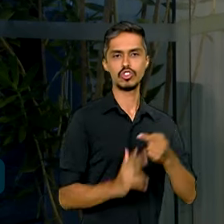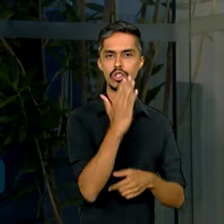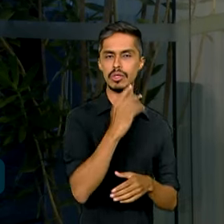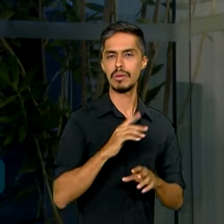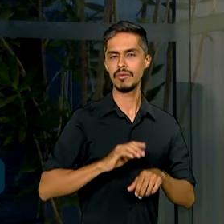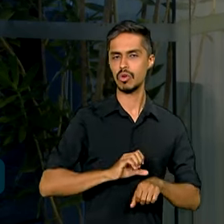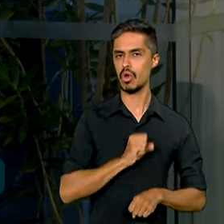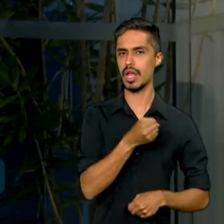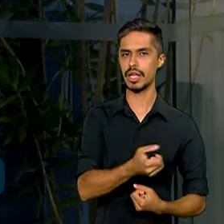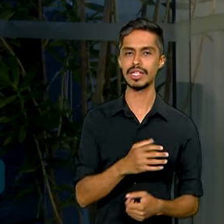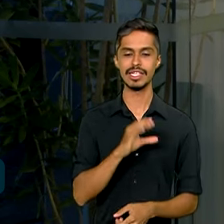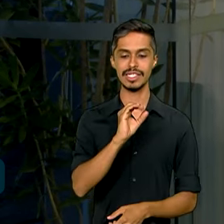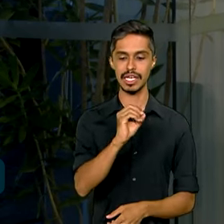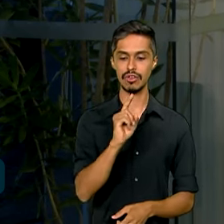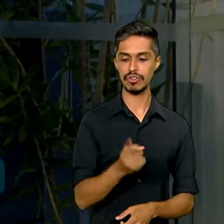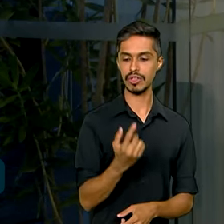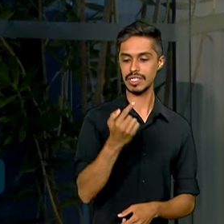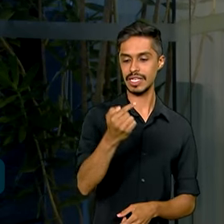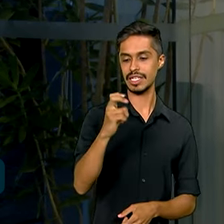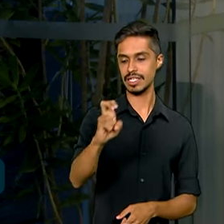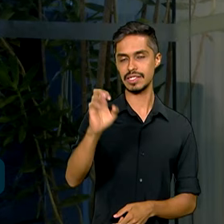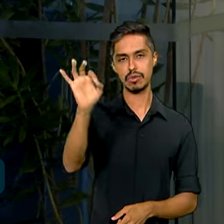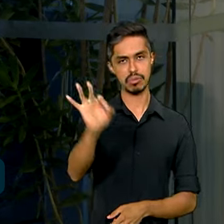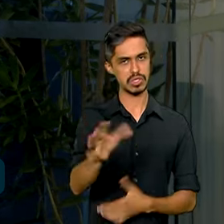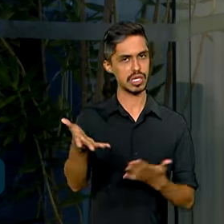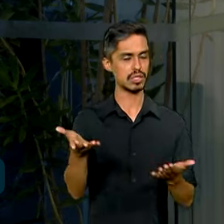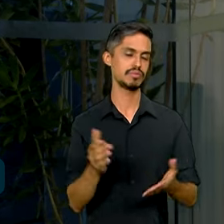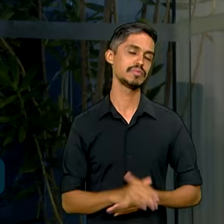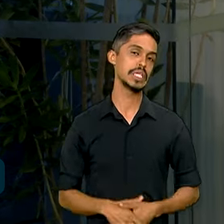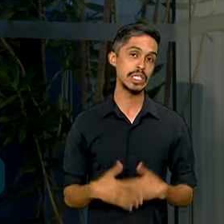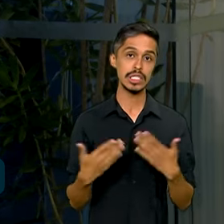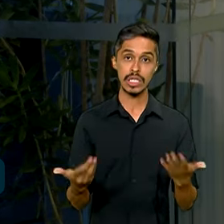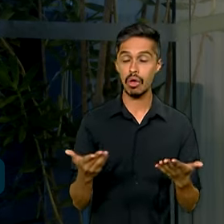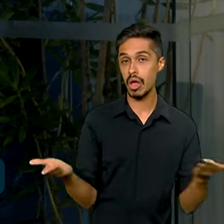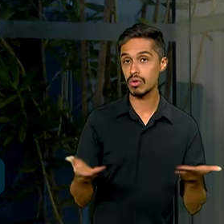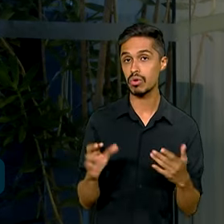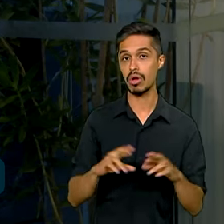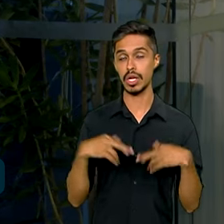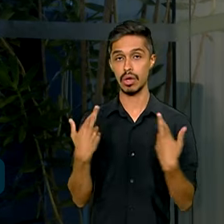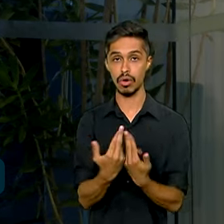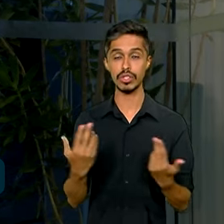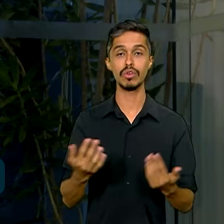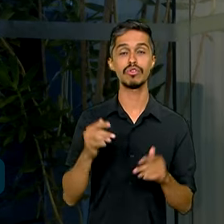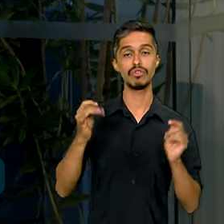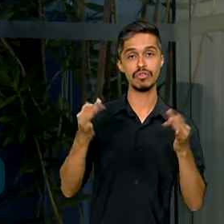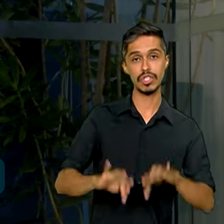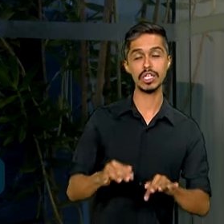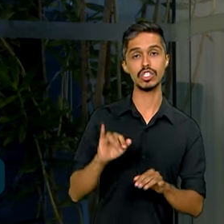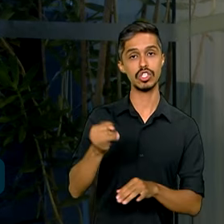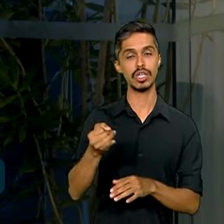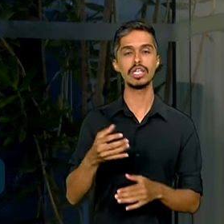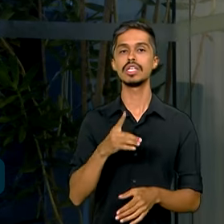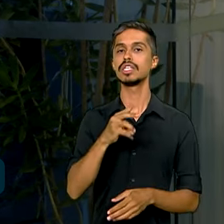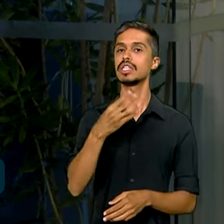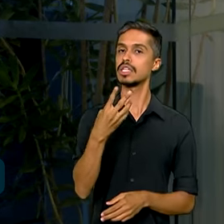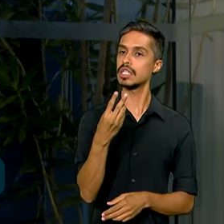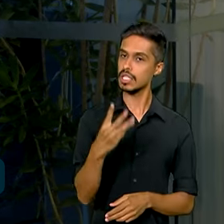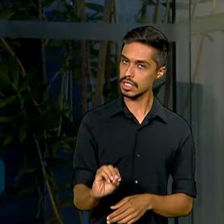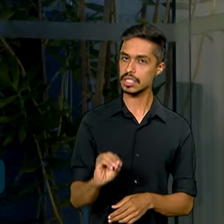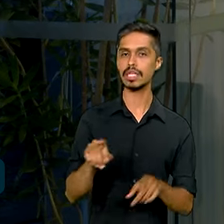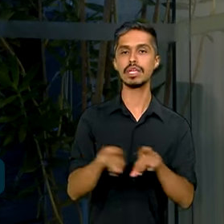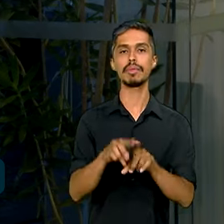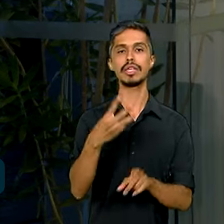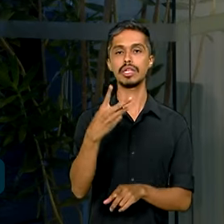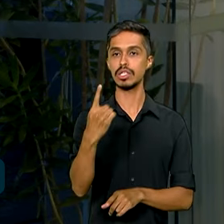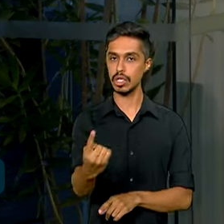de 0,75 ponto percentual. O Banco Central se reúne agora, no final do mês de janeiro, dia 30 e dia 31,